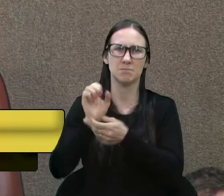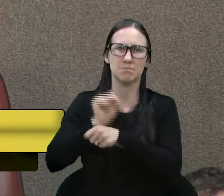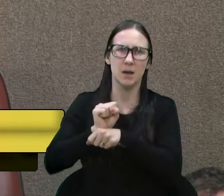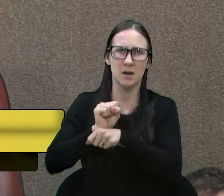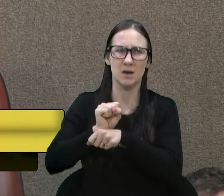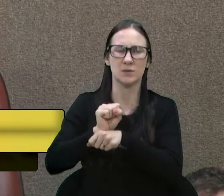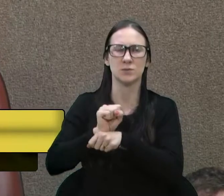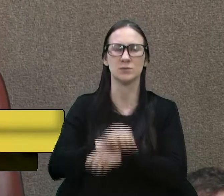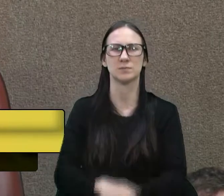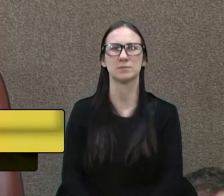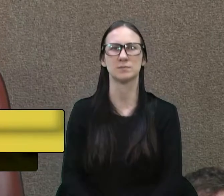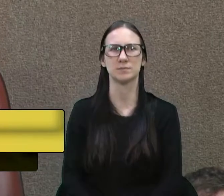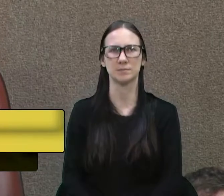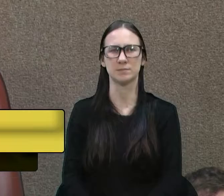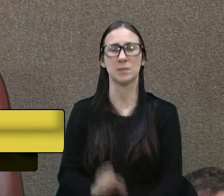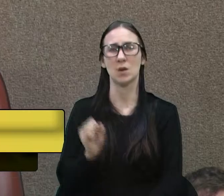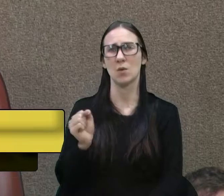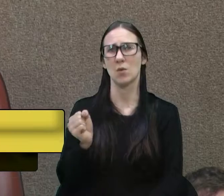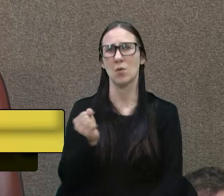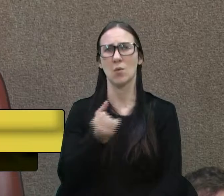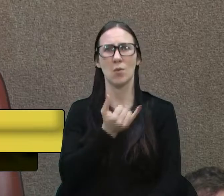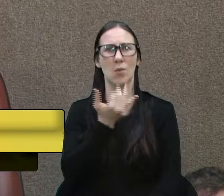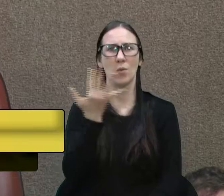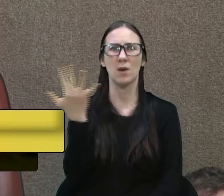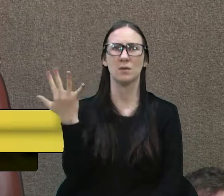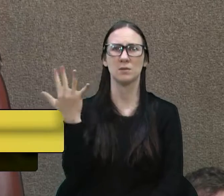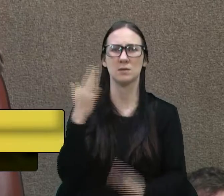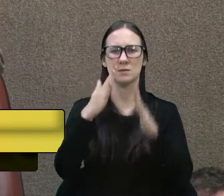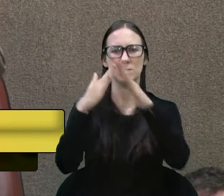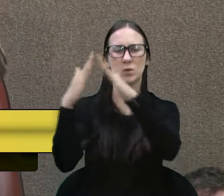Quantas moradias no plano de governo do Adiló?